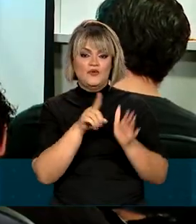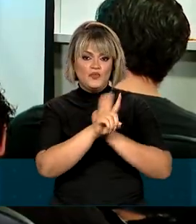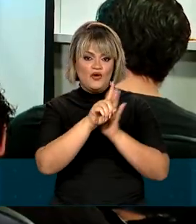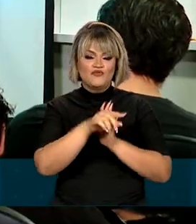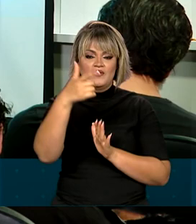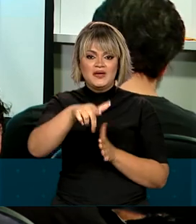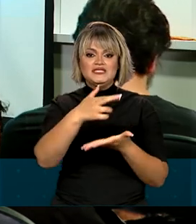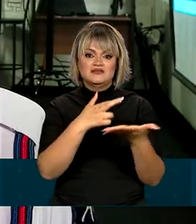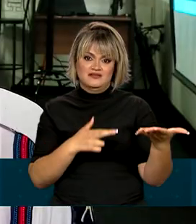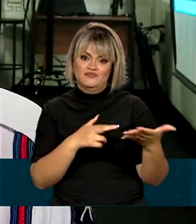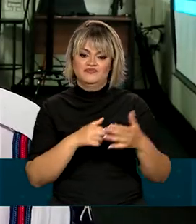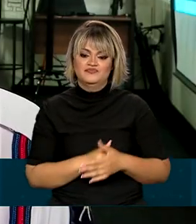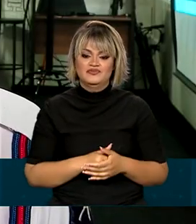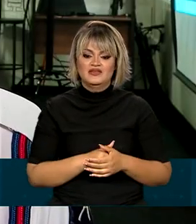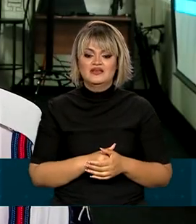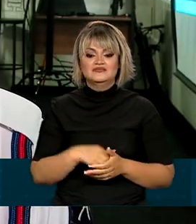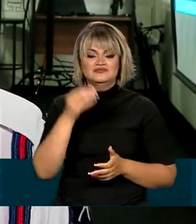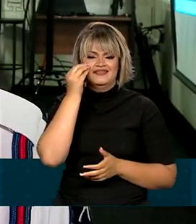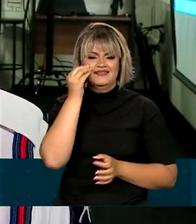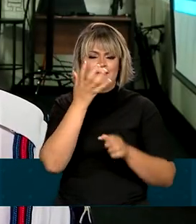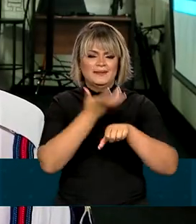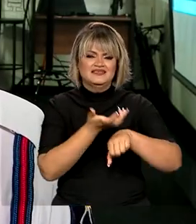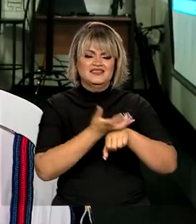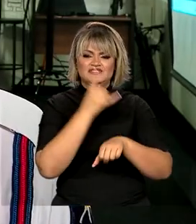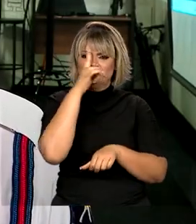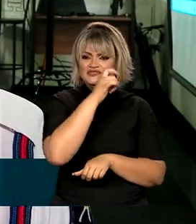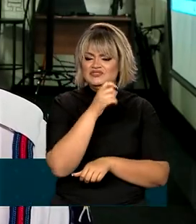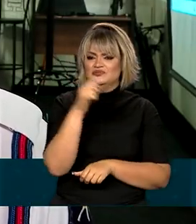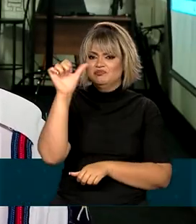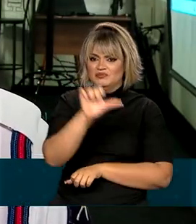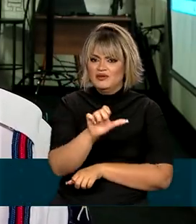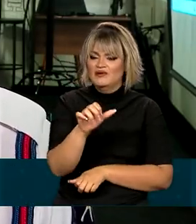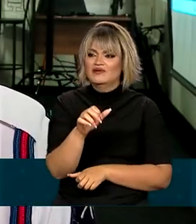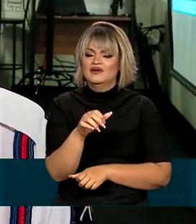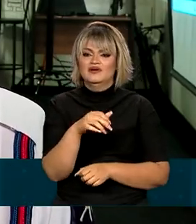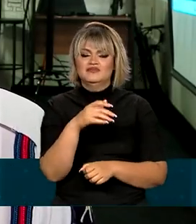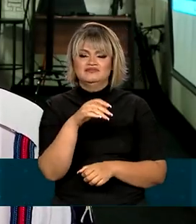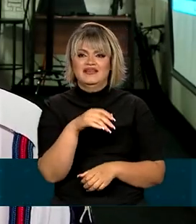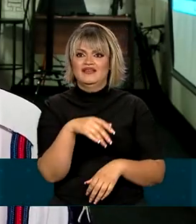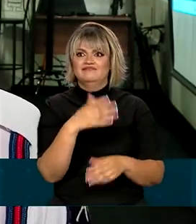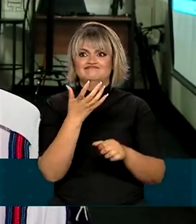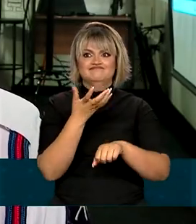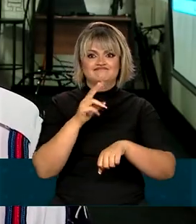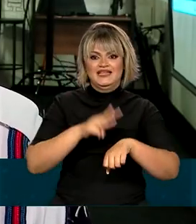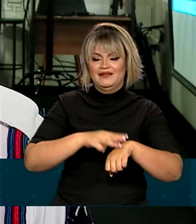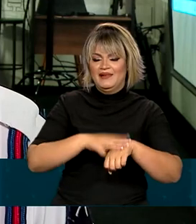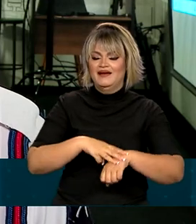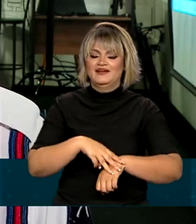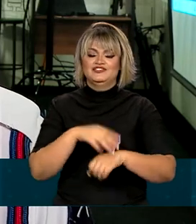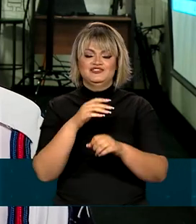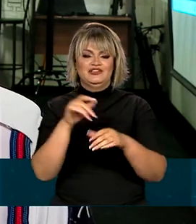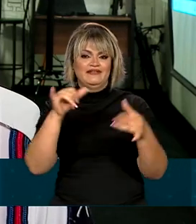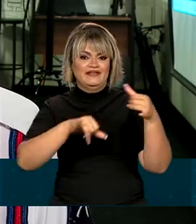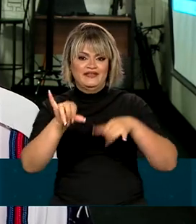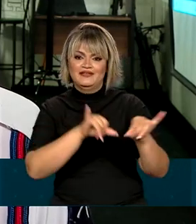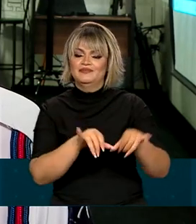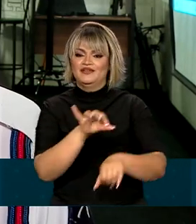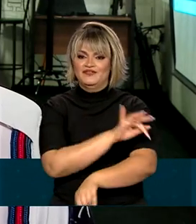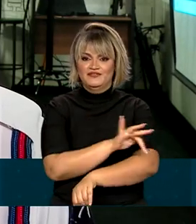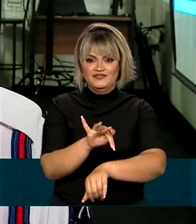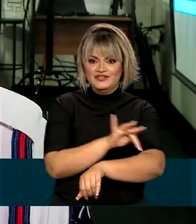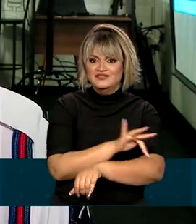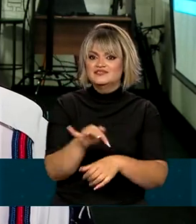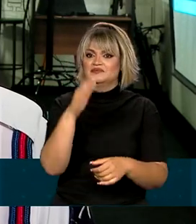e mais a redação. Agora eu vou tentar pegar as matérias que eu tenho mais dificuldade, por cento de exatos, por cento que é focado em exatos também, química,